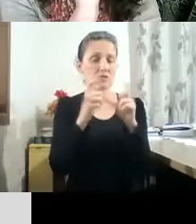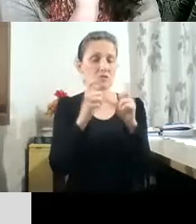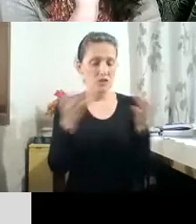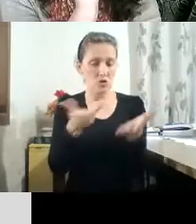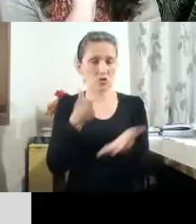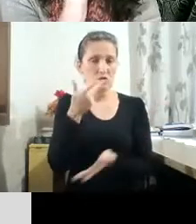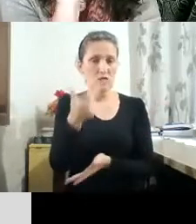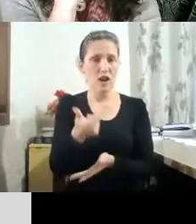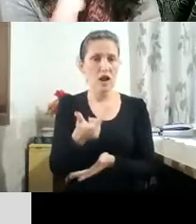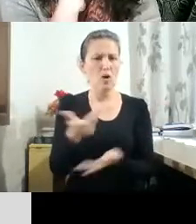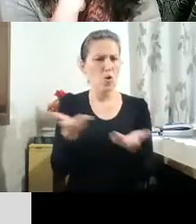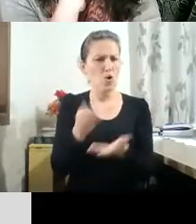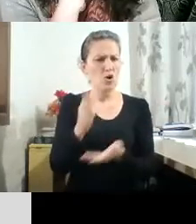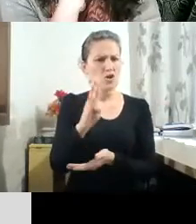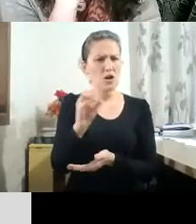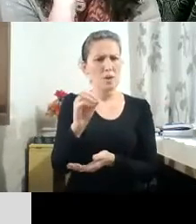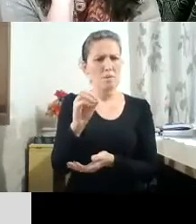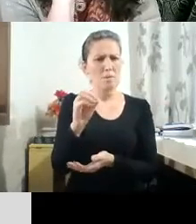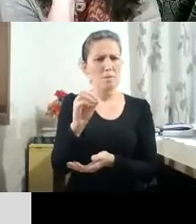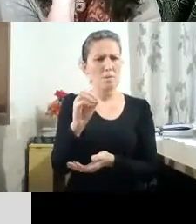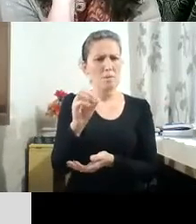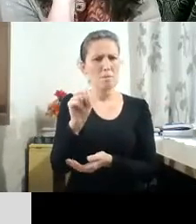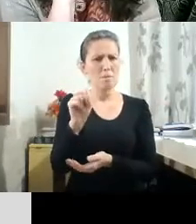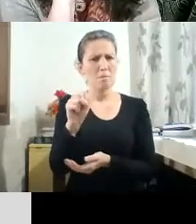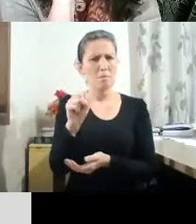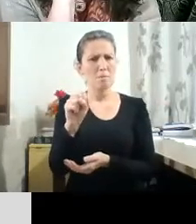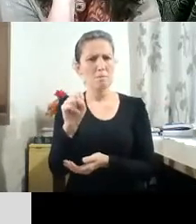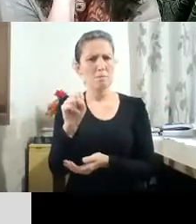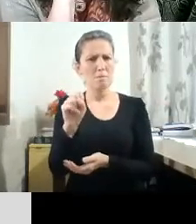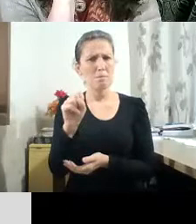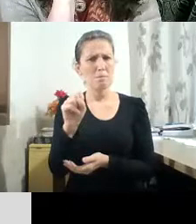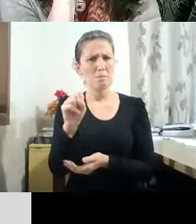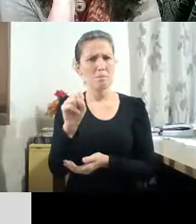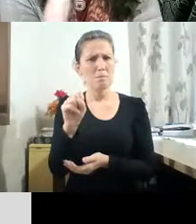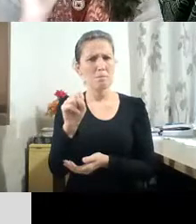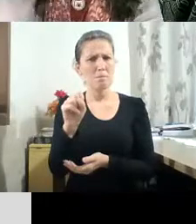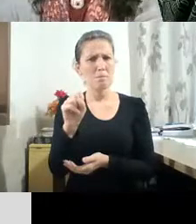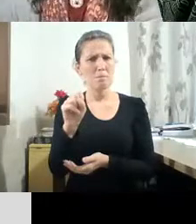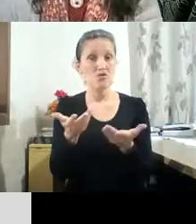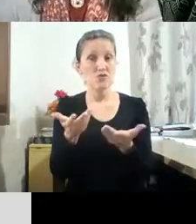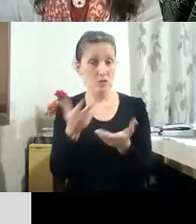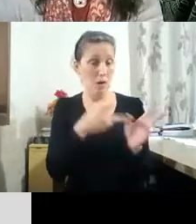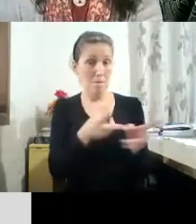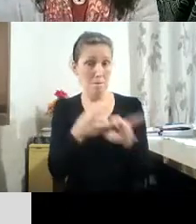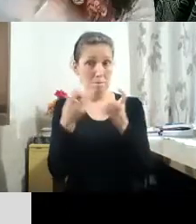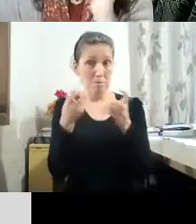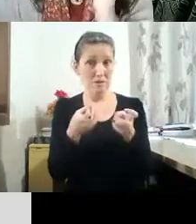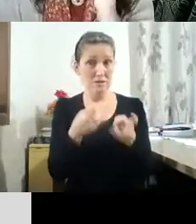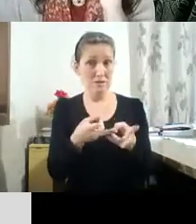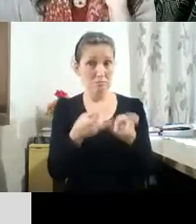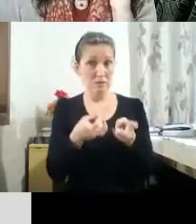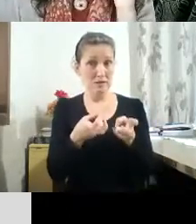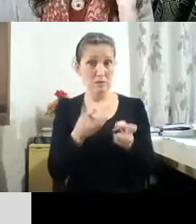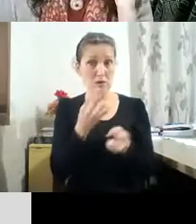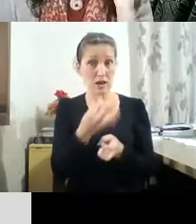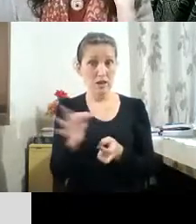esse fotógrafo, esse, que a gente vê que a teoria de Boris e a fotografia de